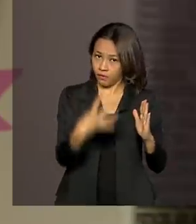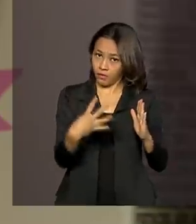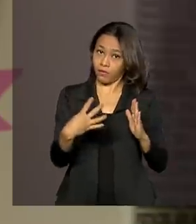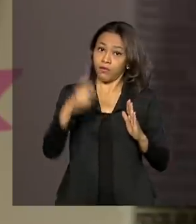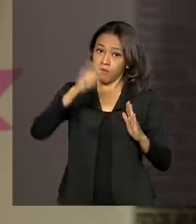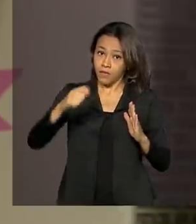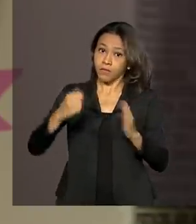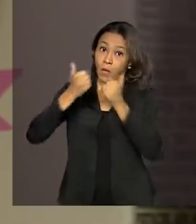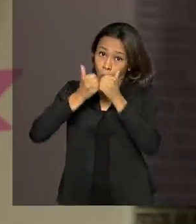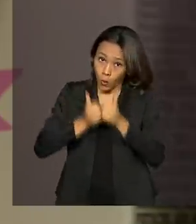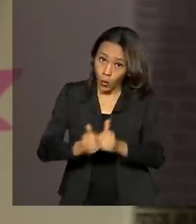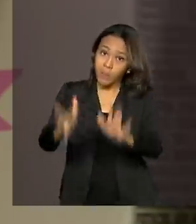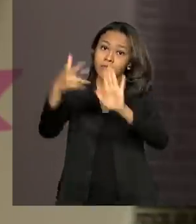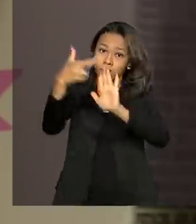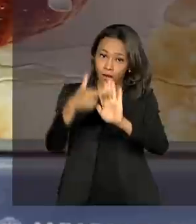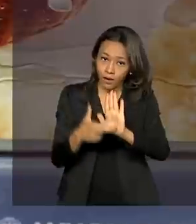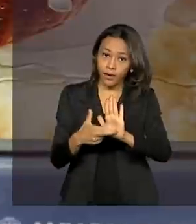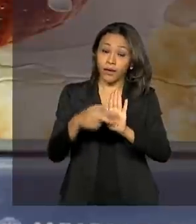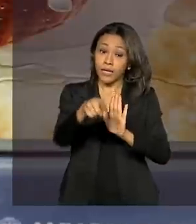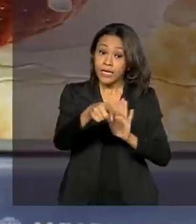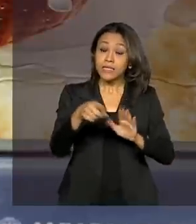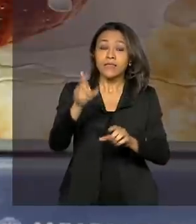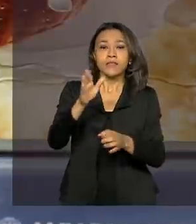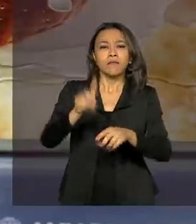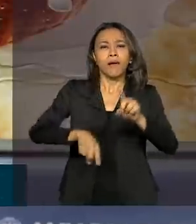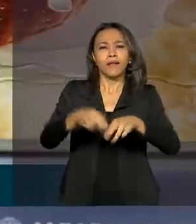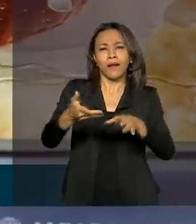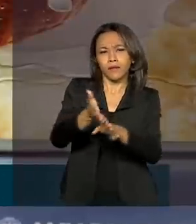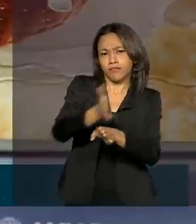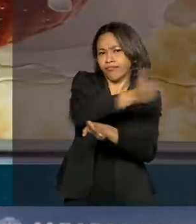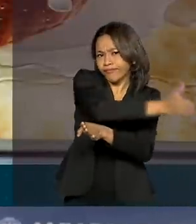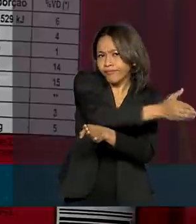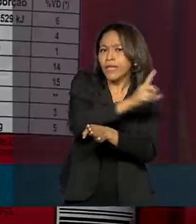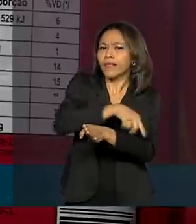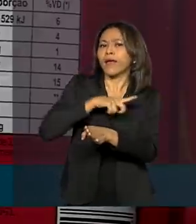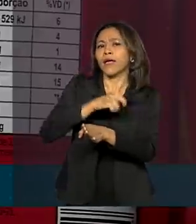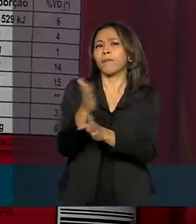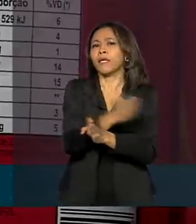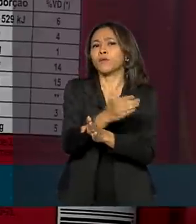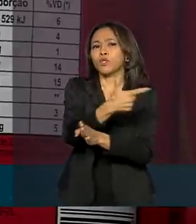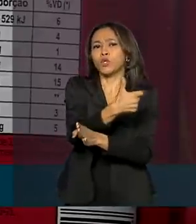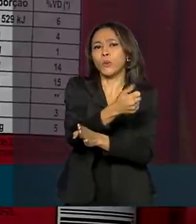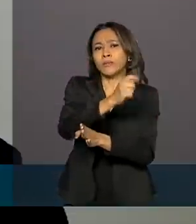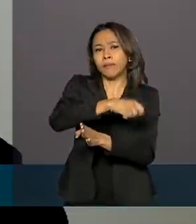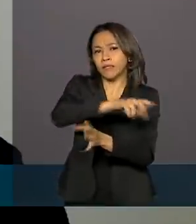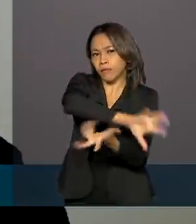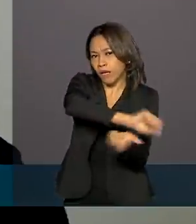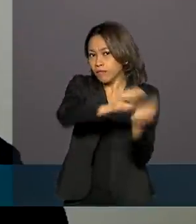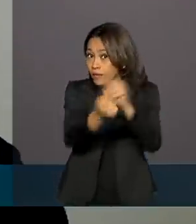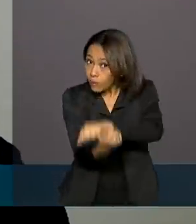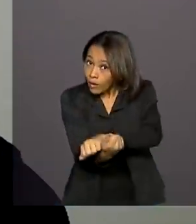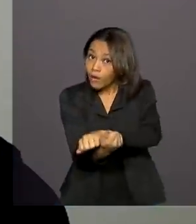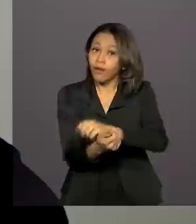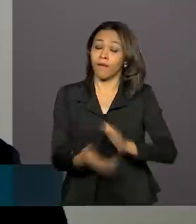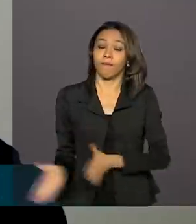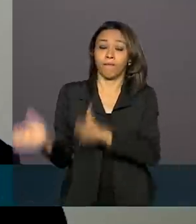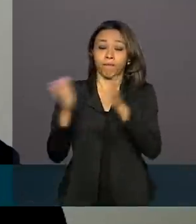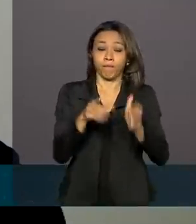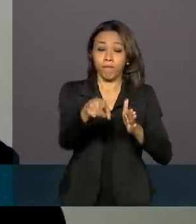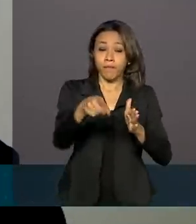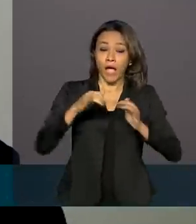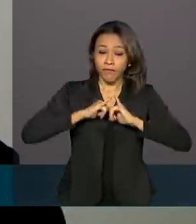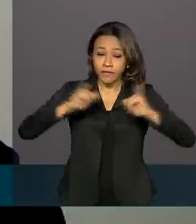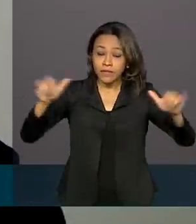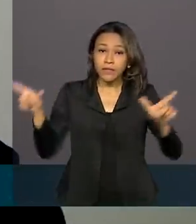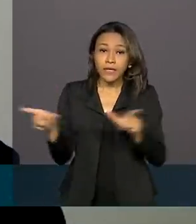Os produtos que estiverem no mercado nesta data terão ainda mais 12 meses para se adequar. O prazo concedido pela Anvisa foi